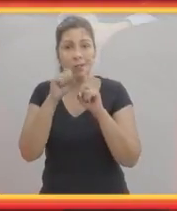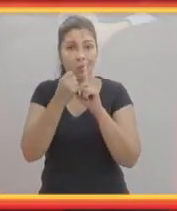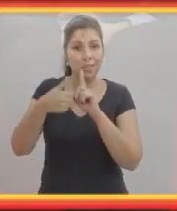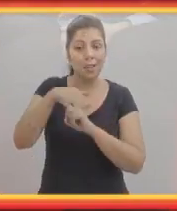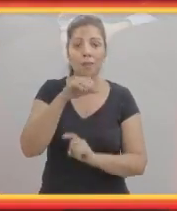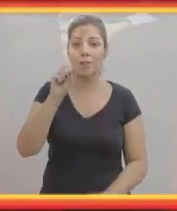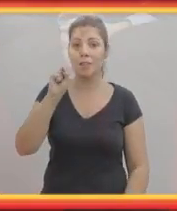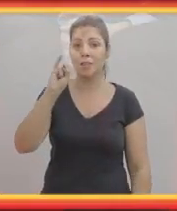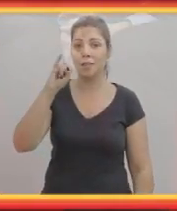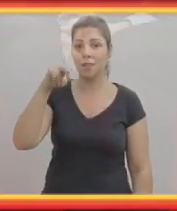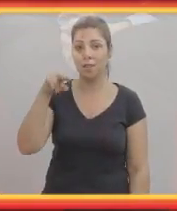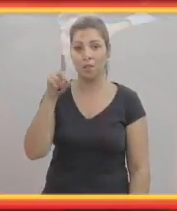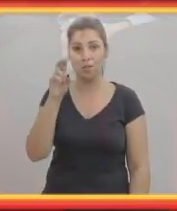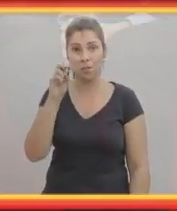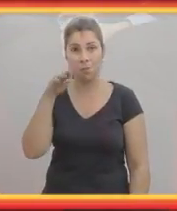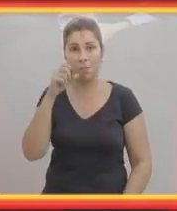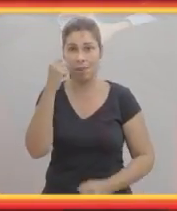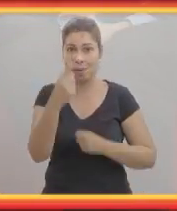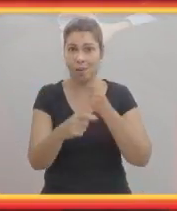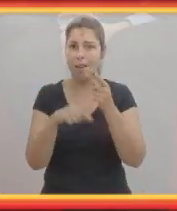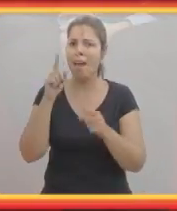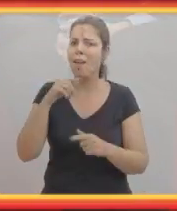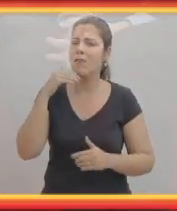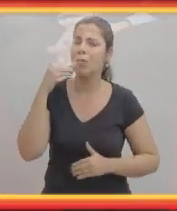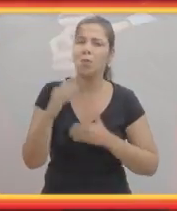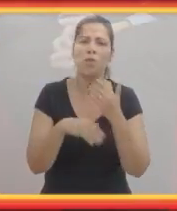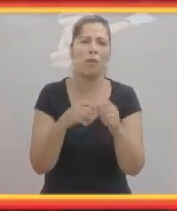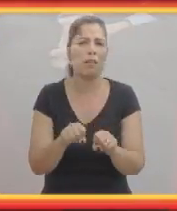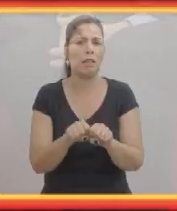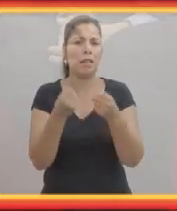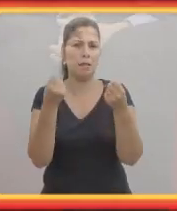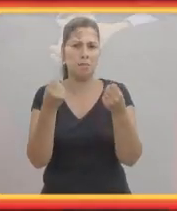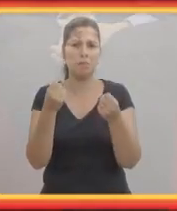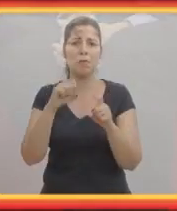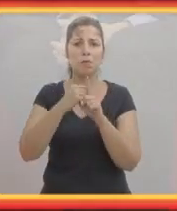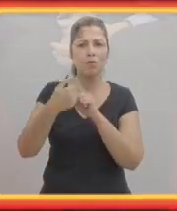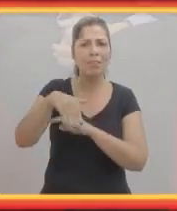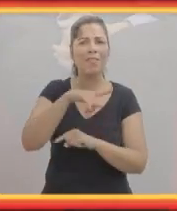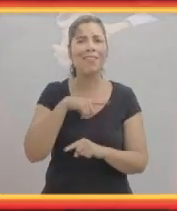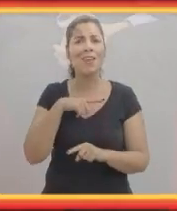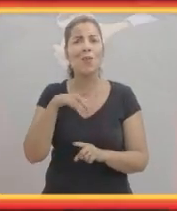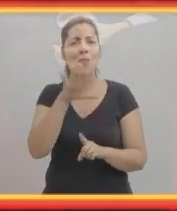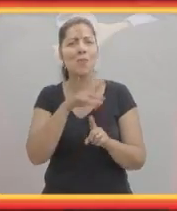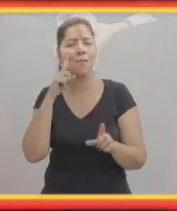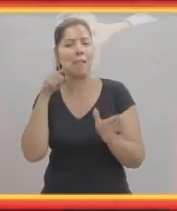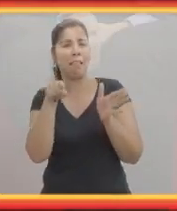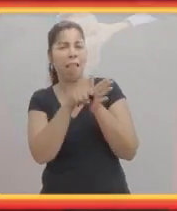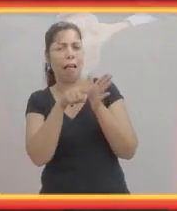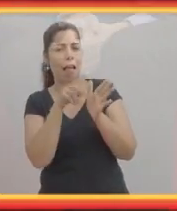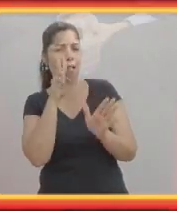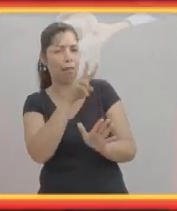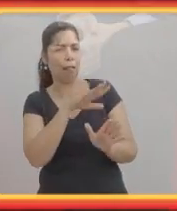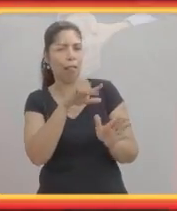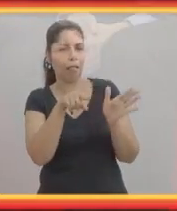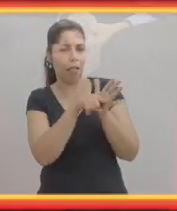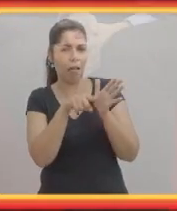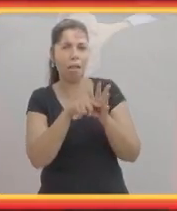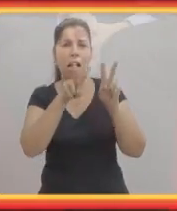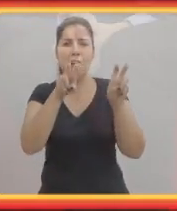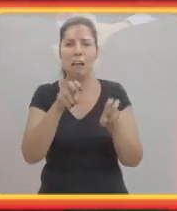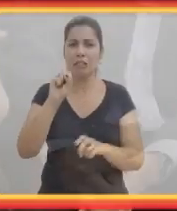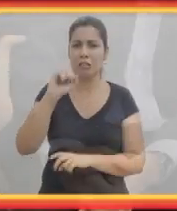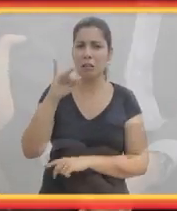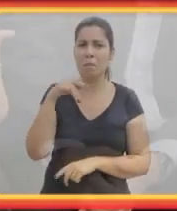o contexto social de síndromes raras é muito envolto de tabus.